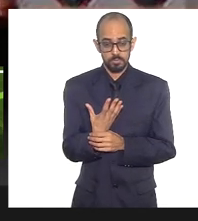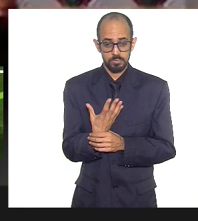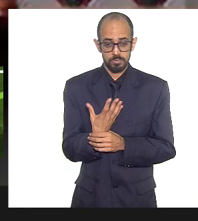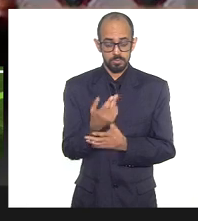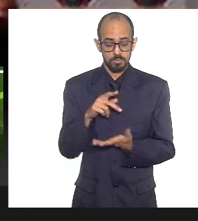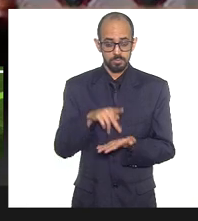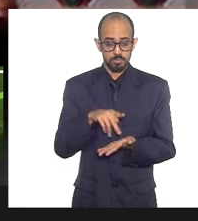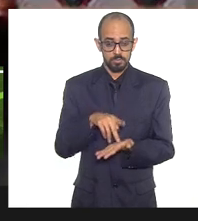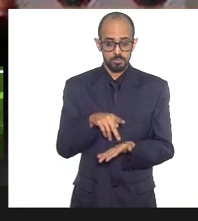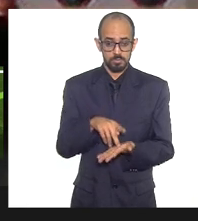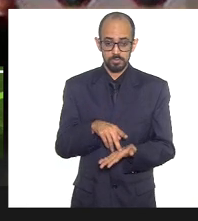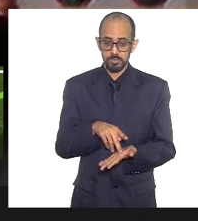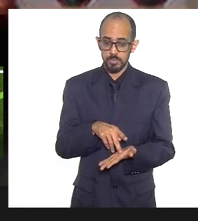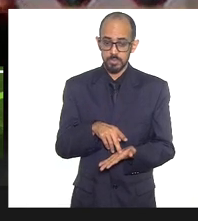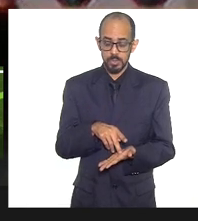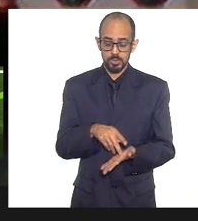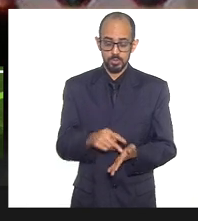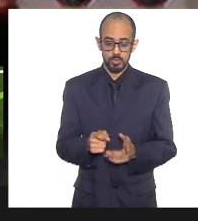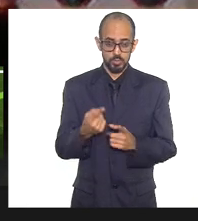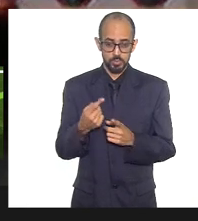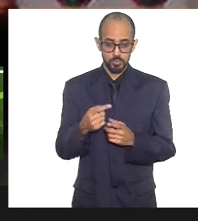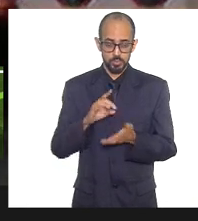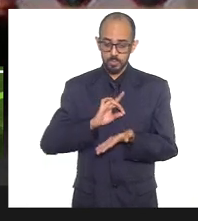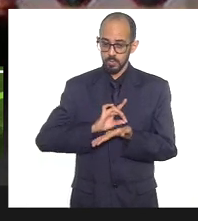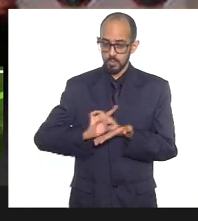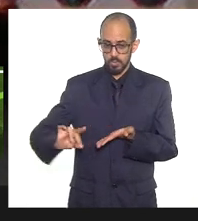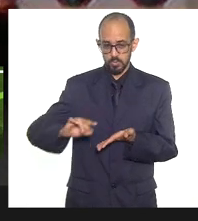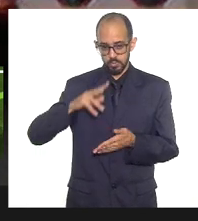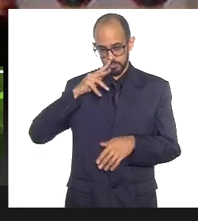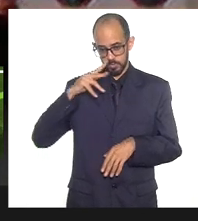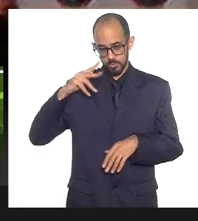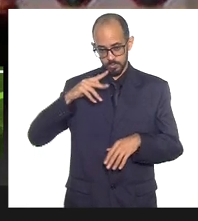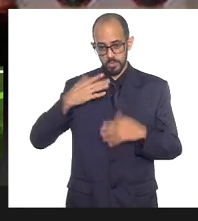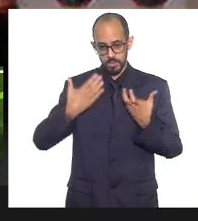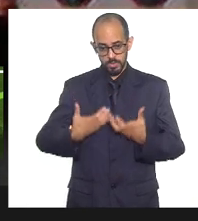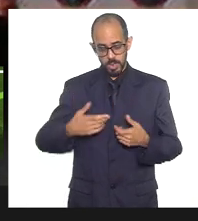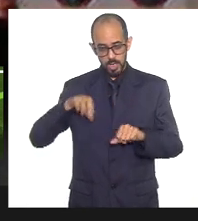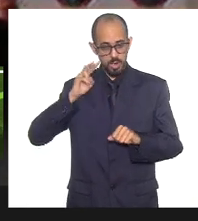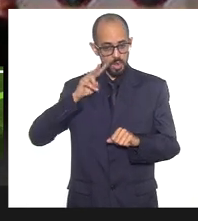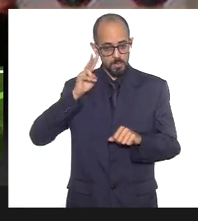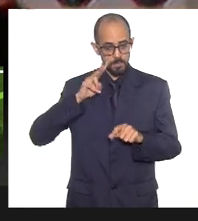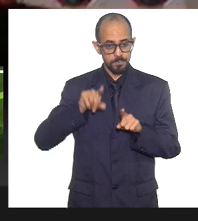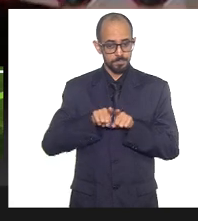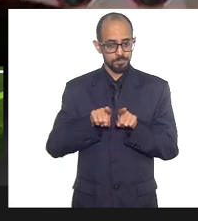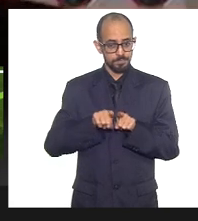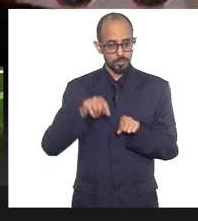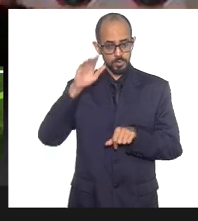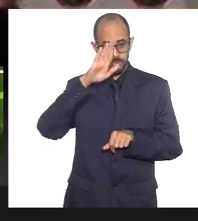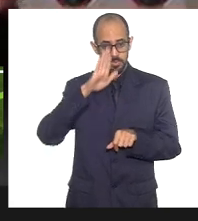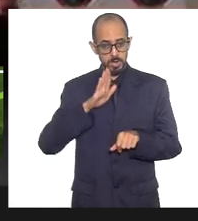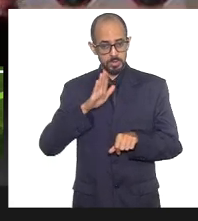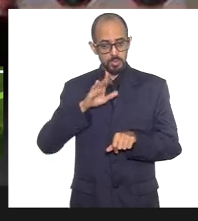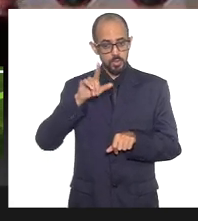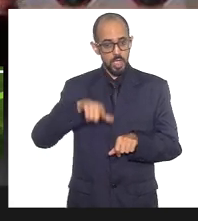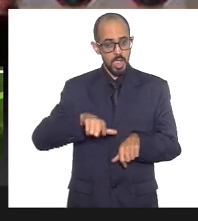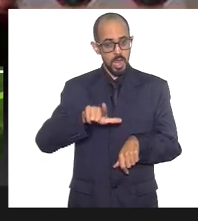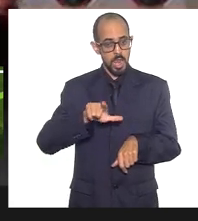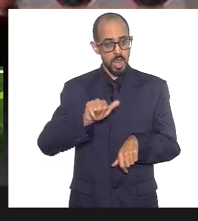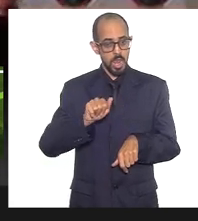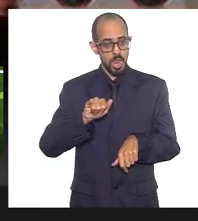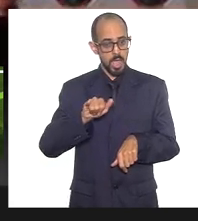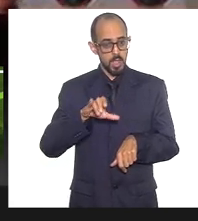um processo de ódio e gostaria de lembrar que o Estado brasileiro é um Estado laico e isso também está em